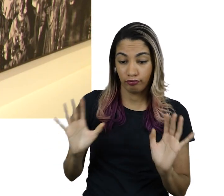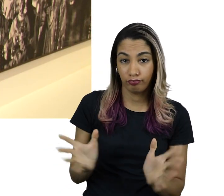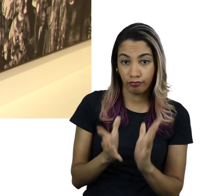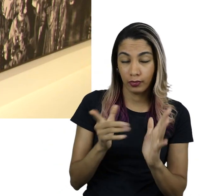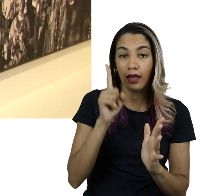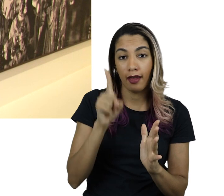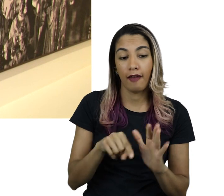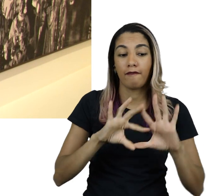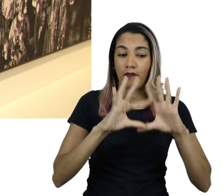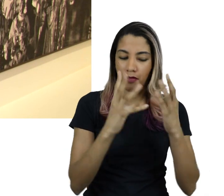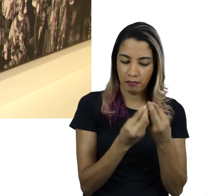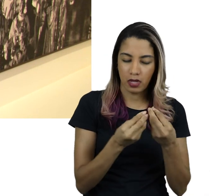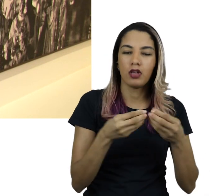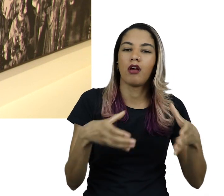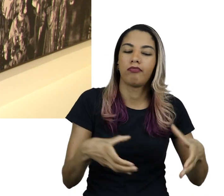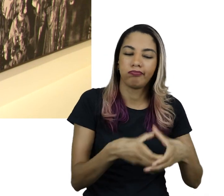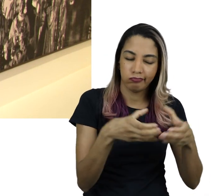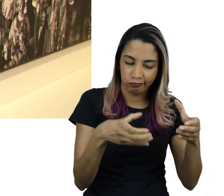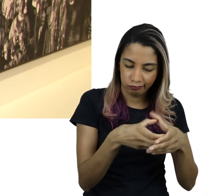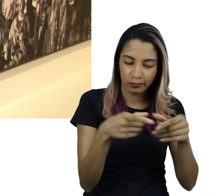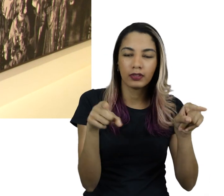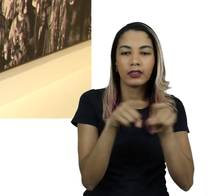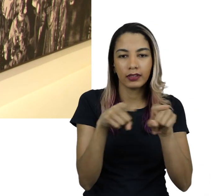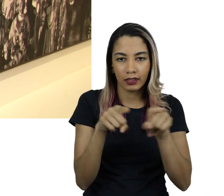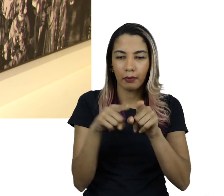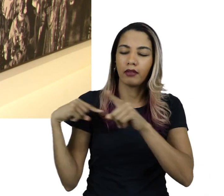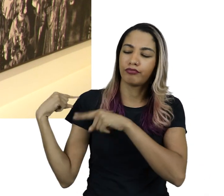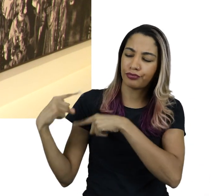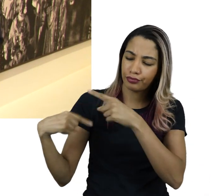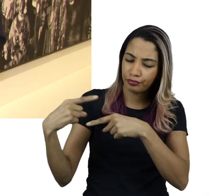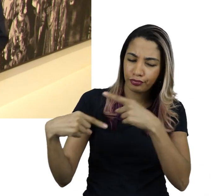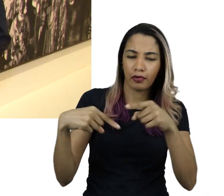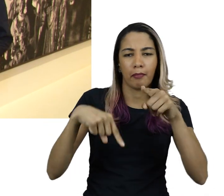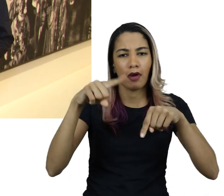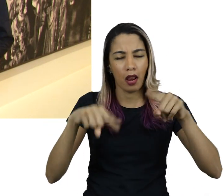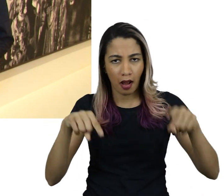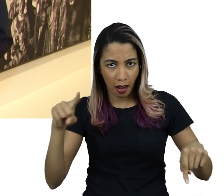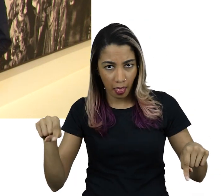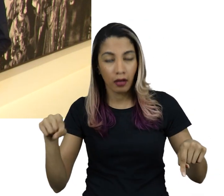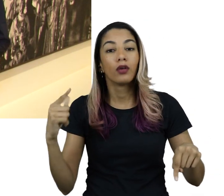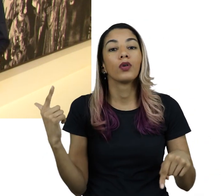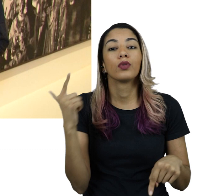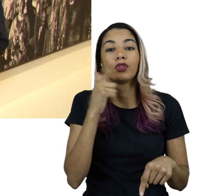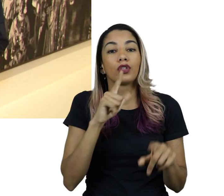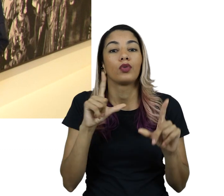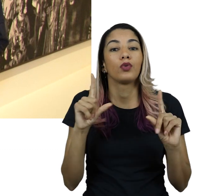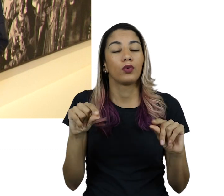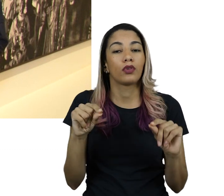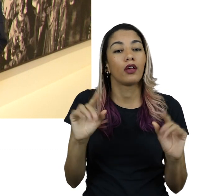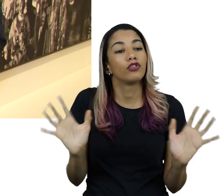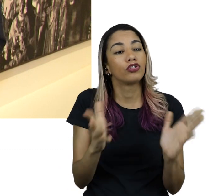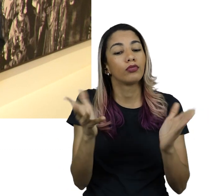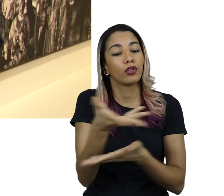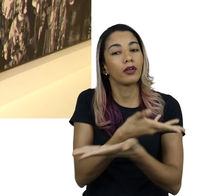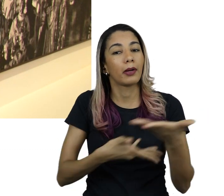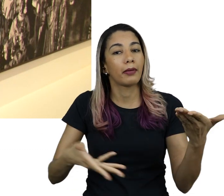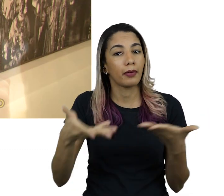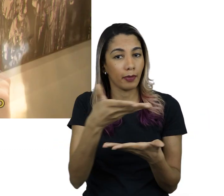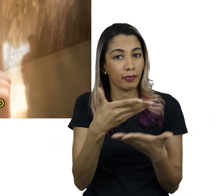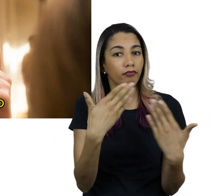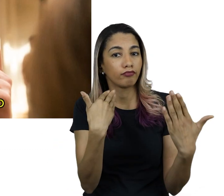estimulam o convívio familiar e intergeracional no museu, desenvolvendo processos de